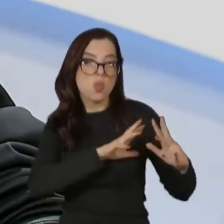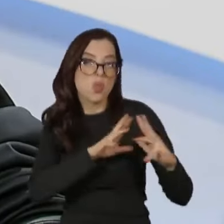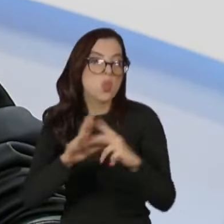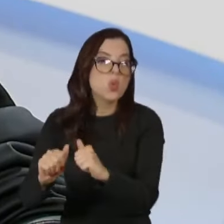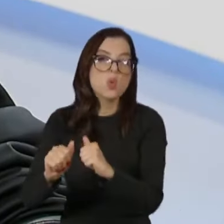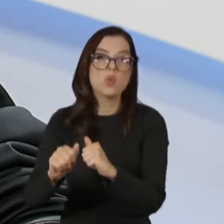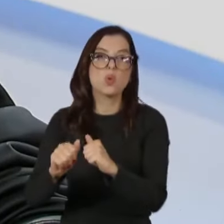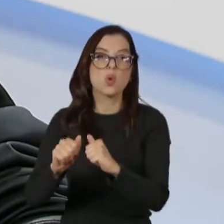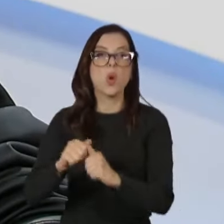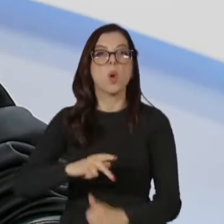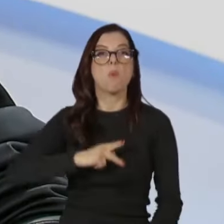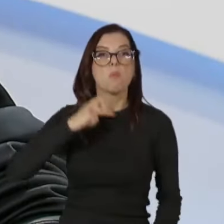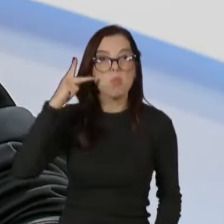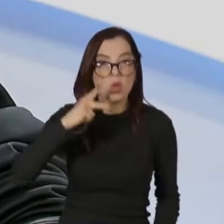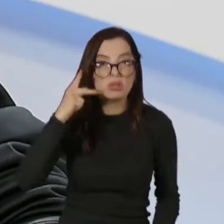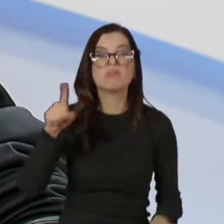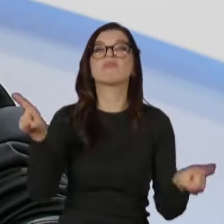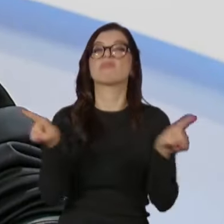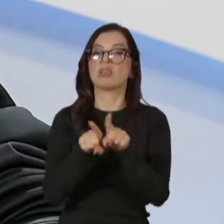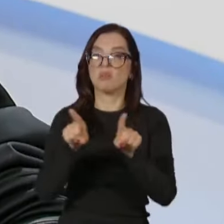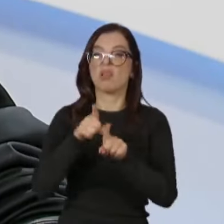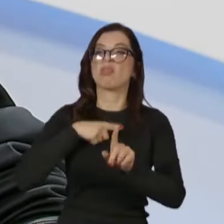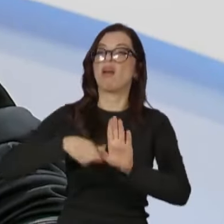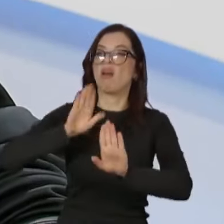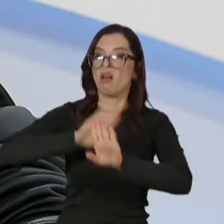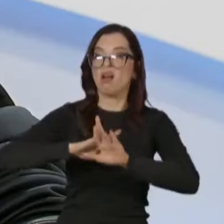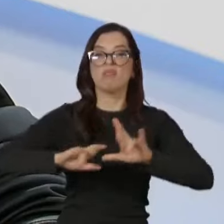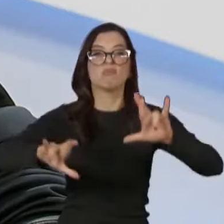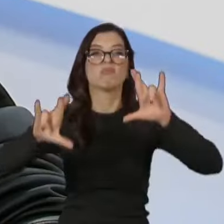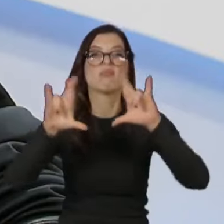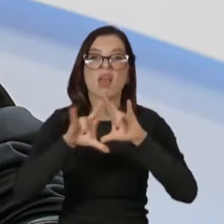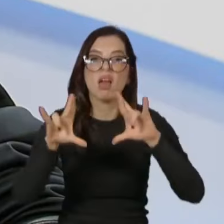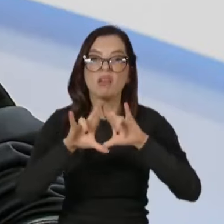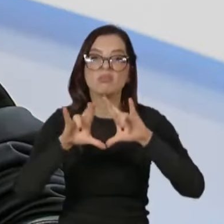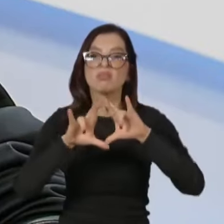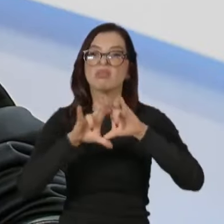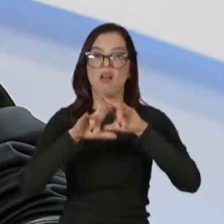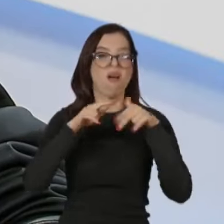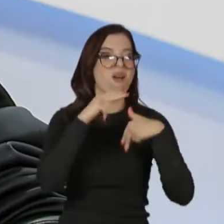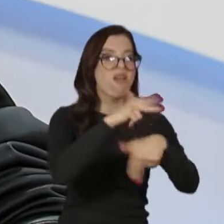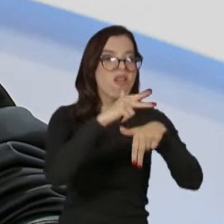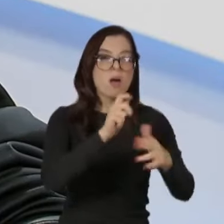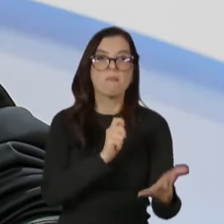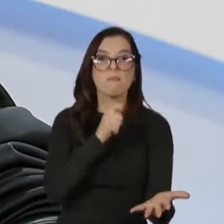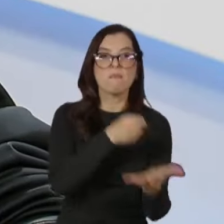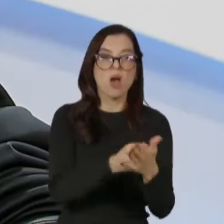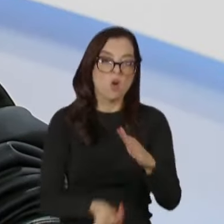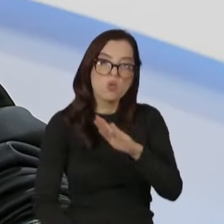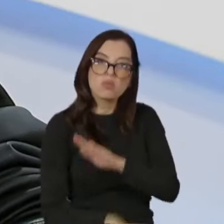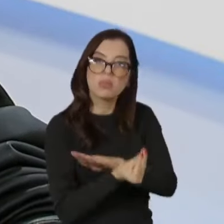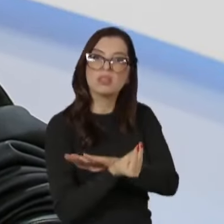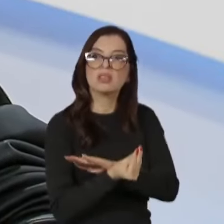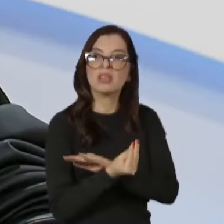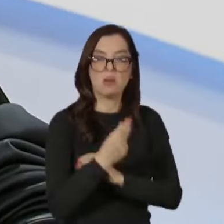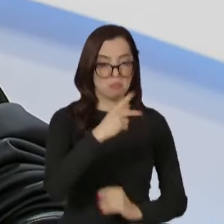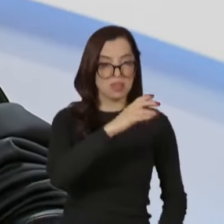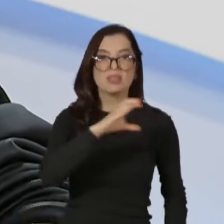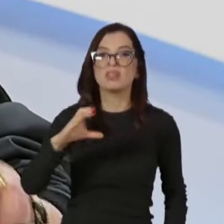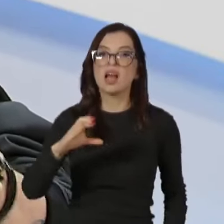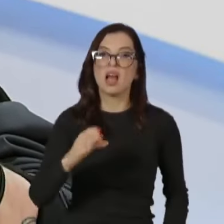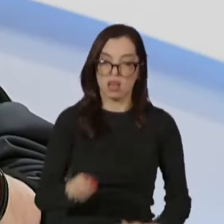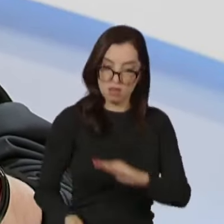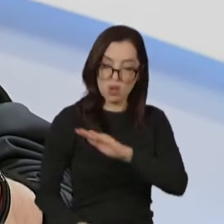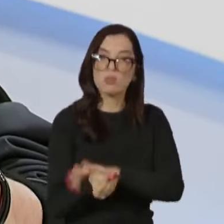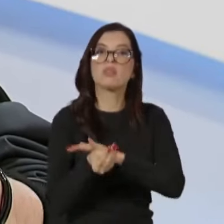financiada por milícia, por PCC, por Comando Vermelho. Nós não sabemos até onde o crime organizado está infiltrado,